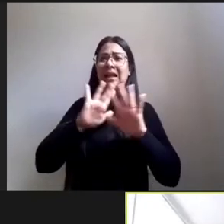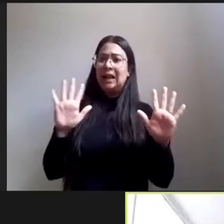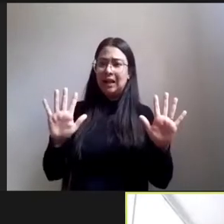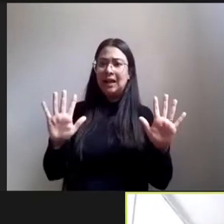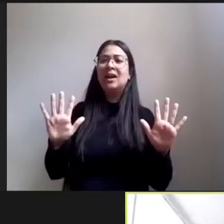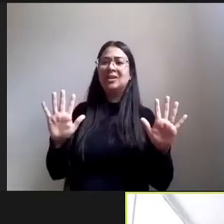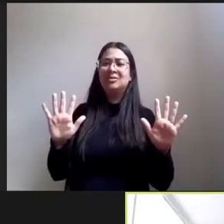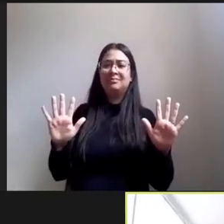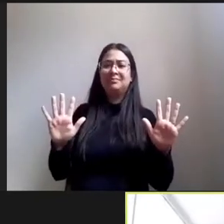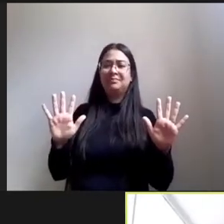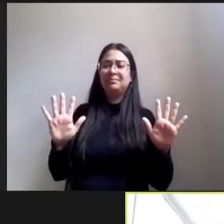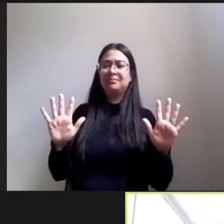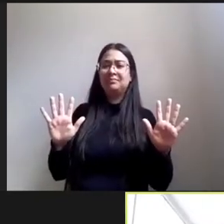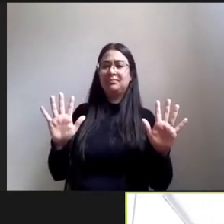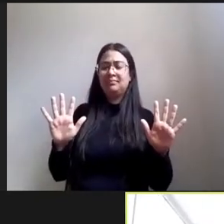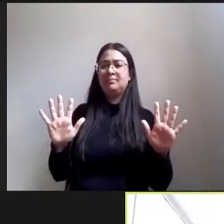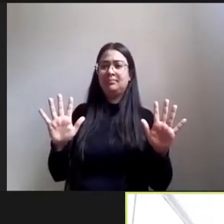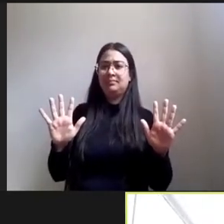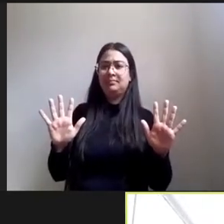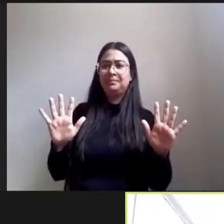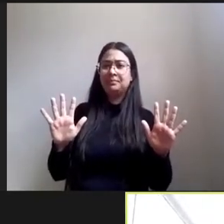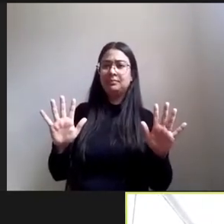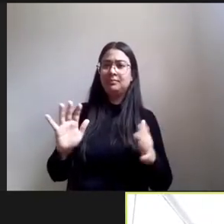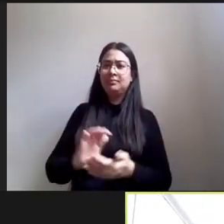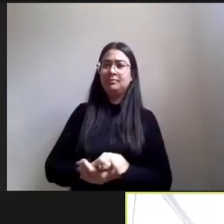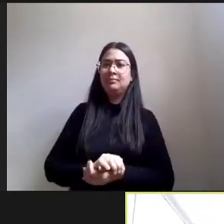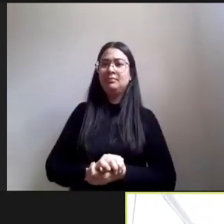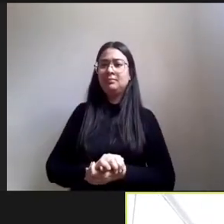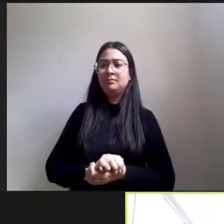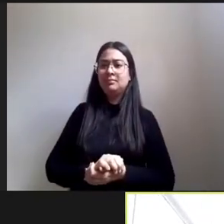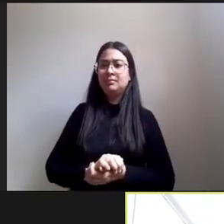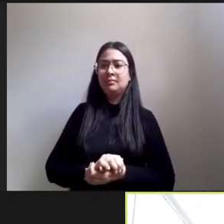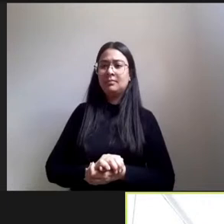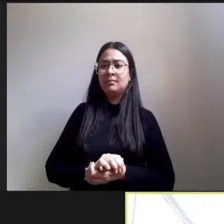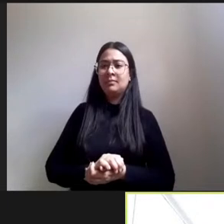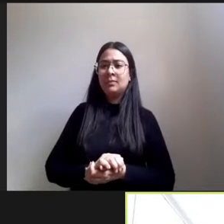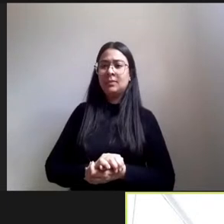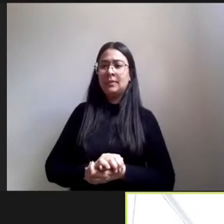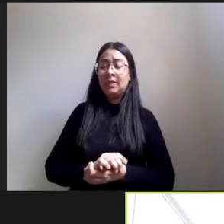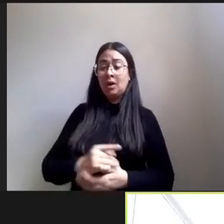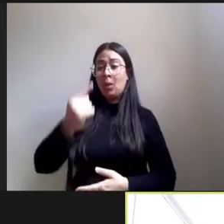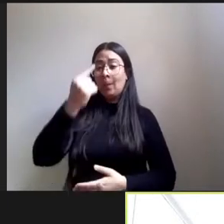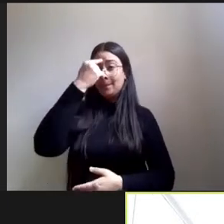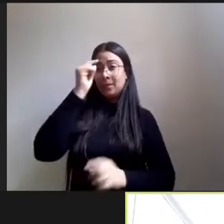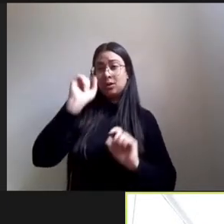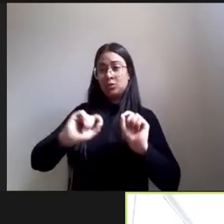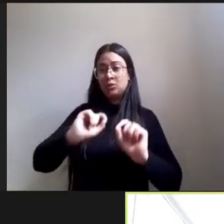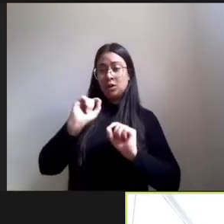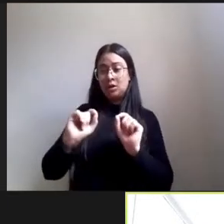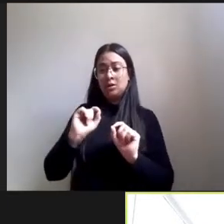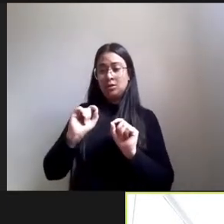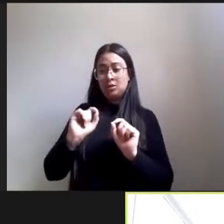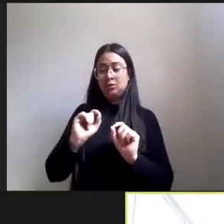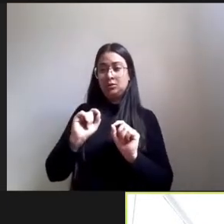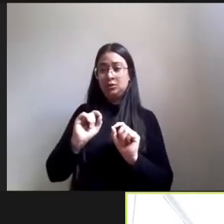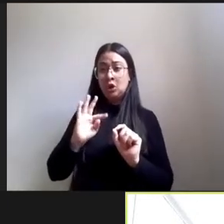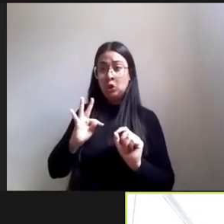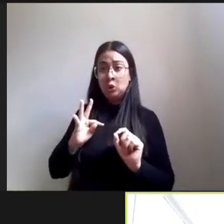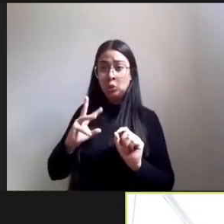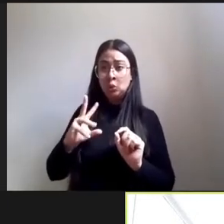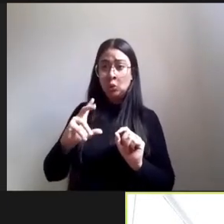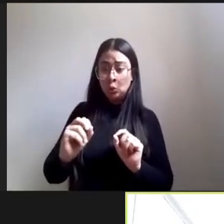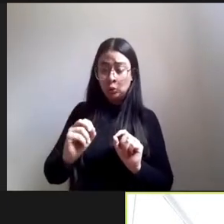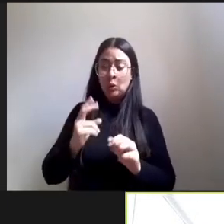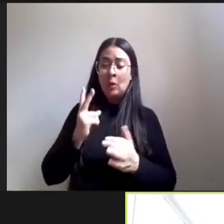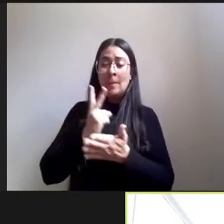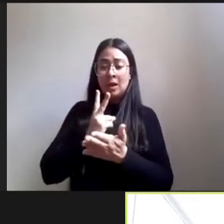distinção é eu acho que tudo inclusive os sistemas de opressão